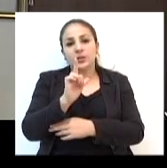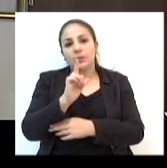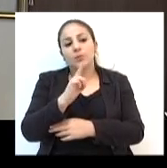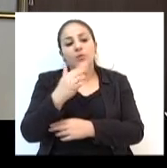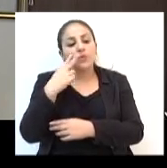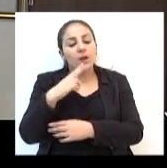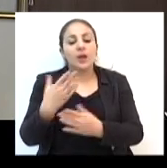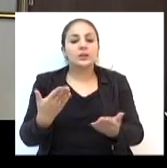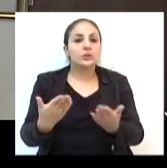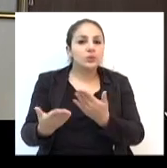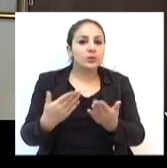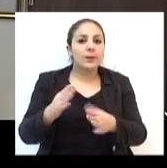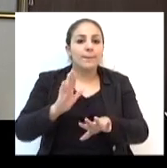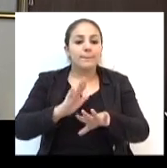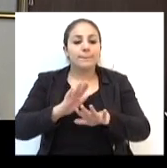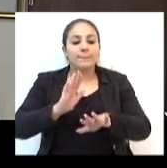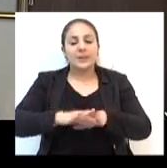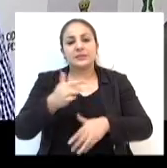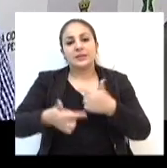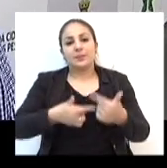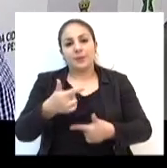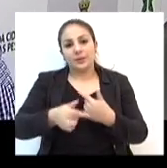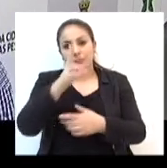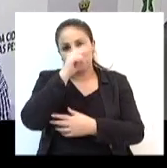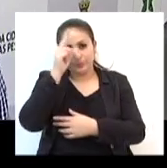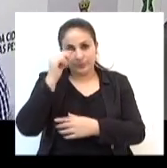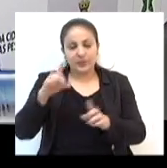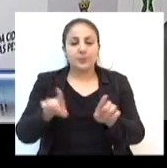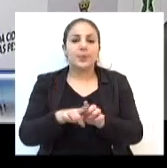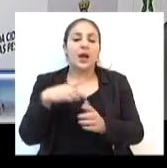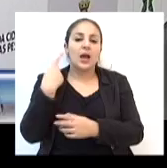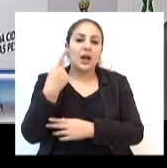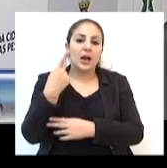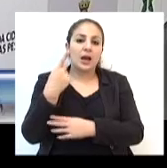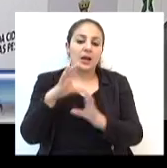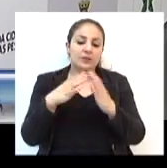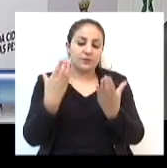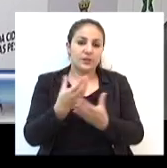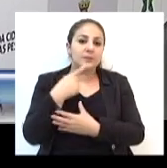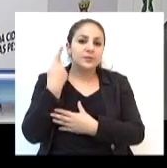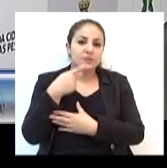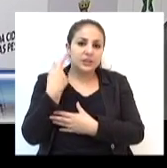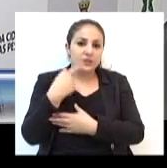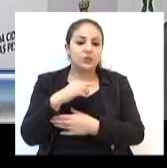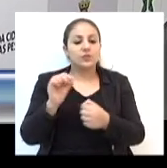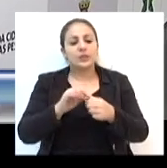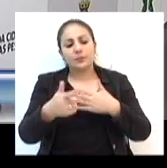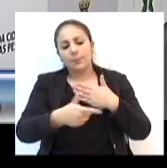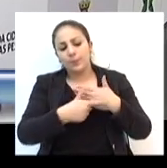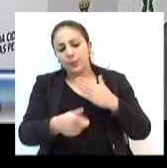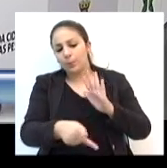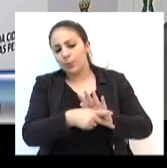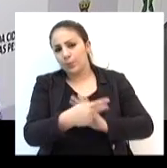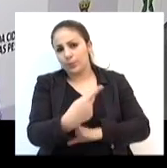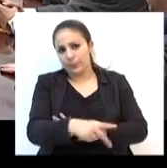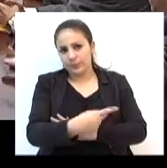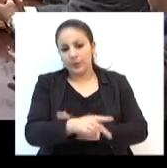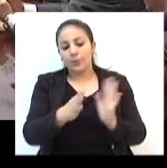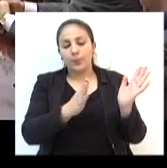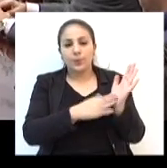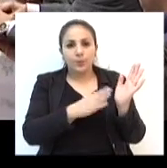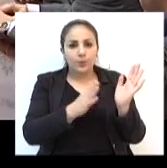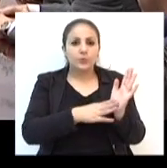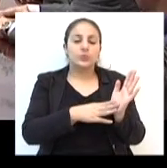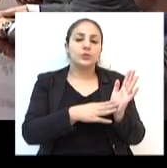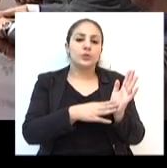respaldo ainda maior para o trabalho do Poder Legislativo. A Câmara de Vereadores fez o seu papel. Proporcionou, em relação